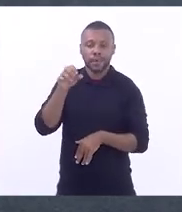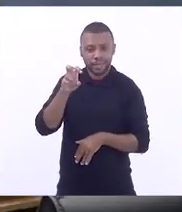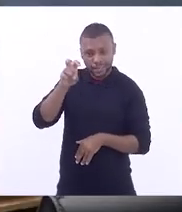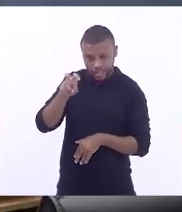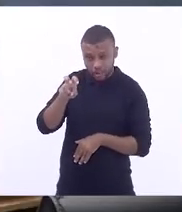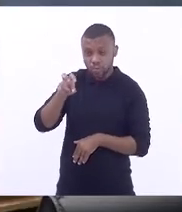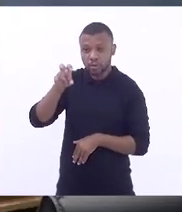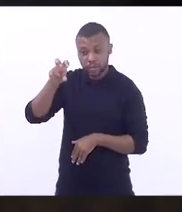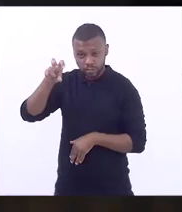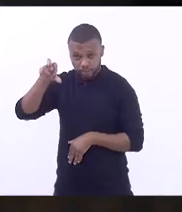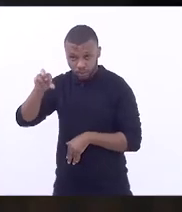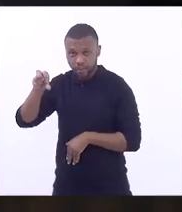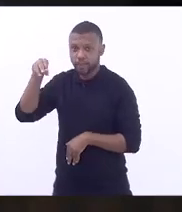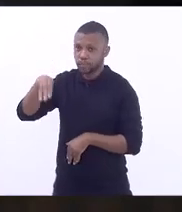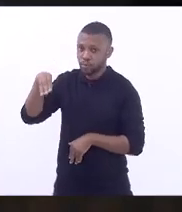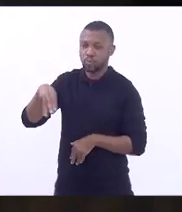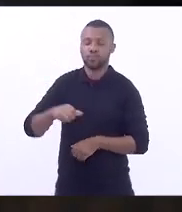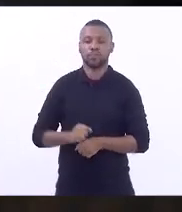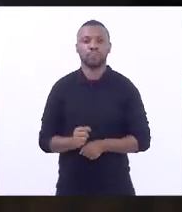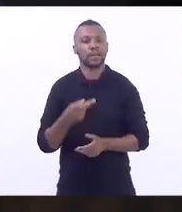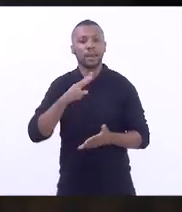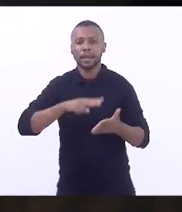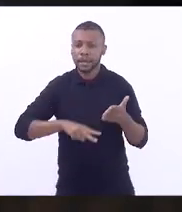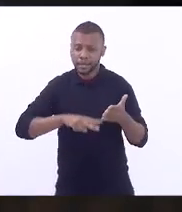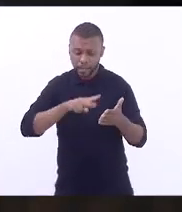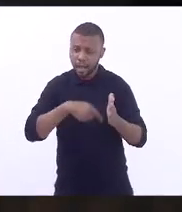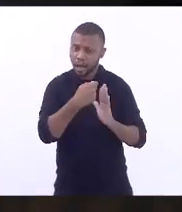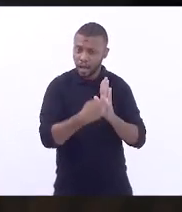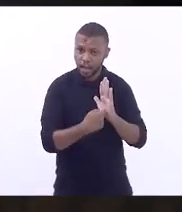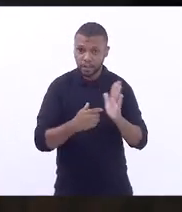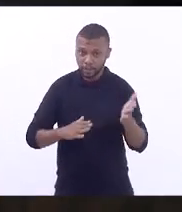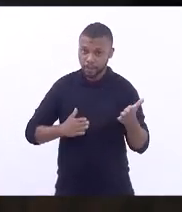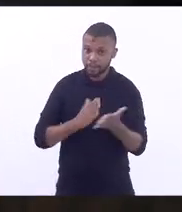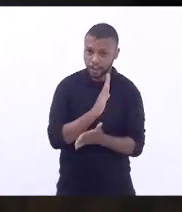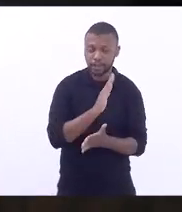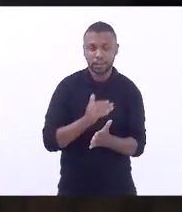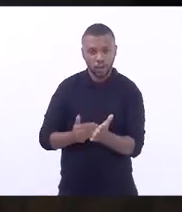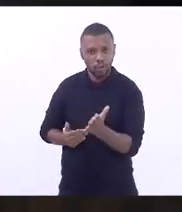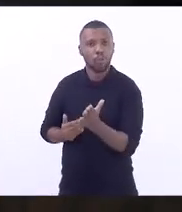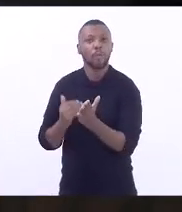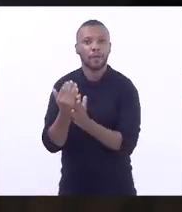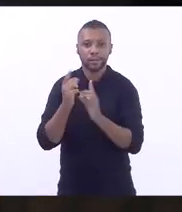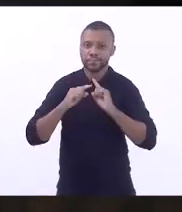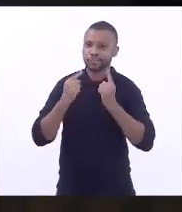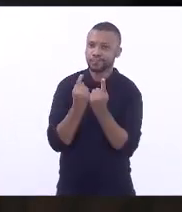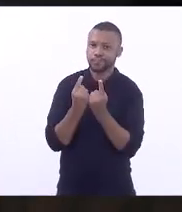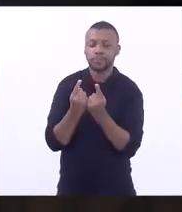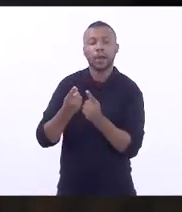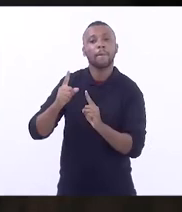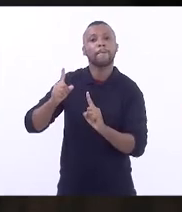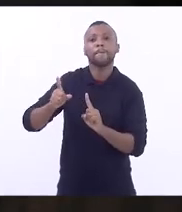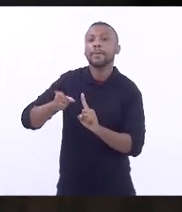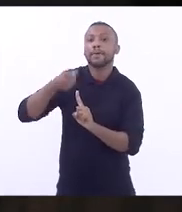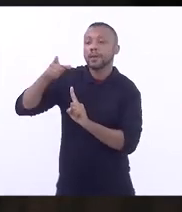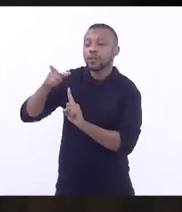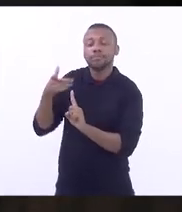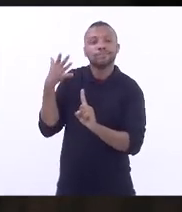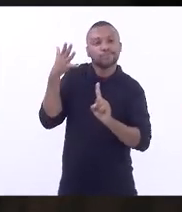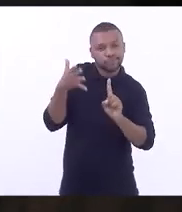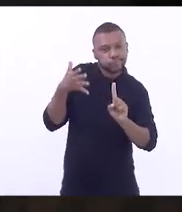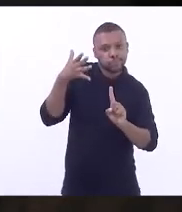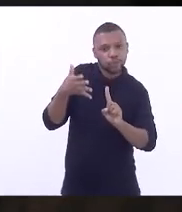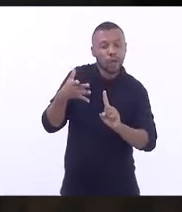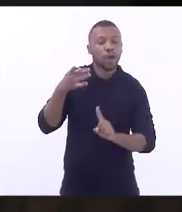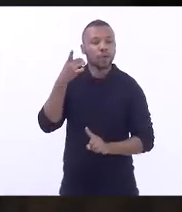Lida e aprovada a ata, passa-se ao expediente inicial. Primeiro orador escrito é o nobre deputado Jari